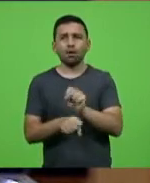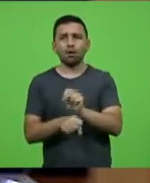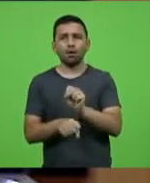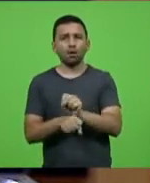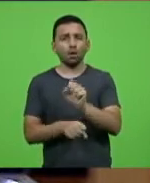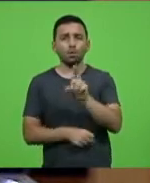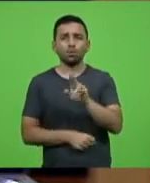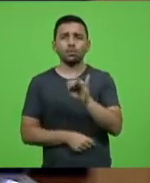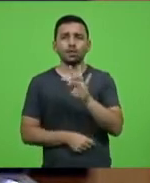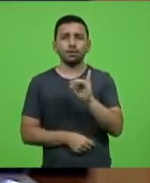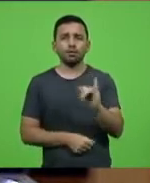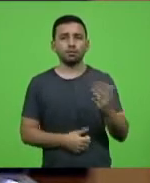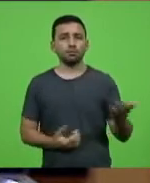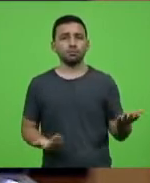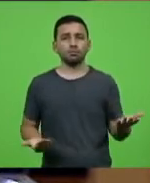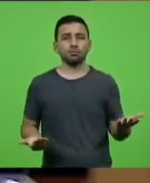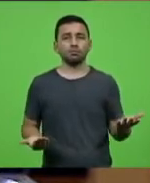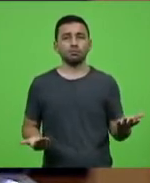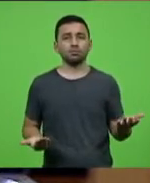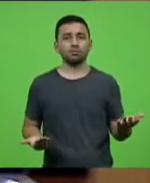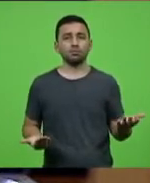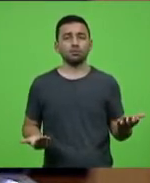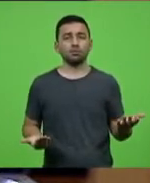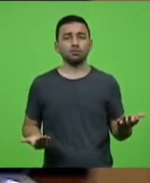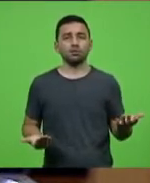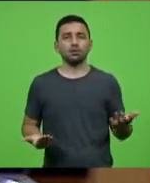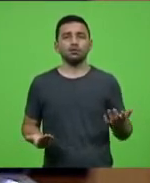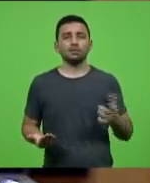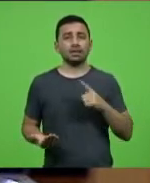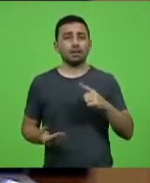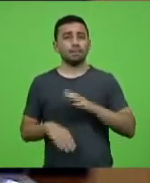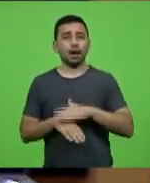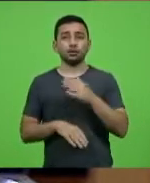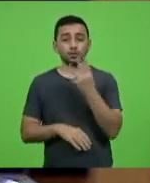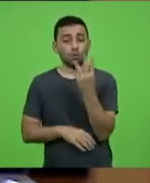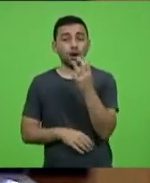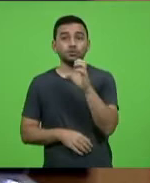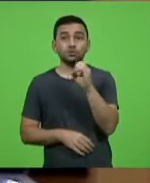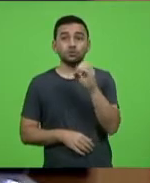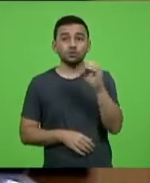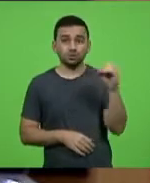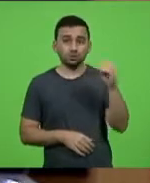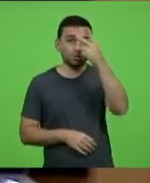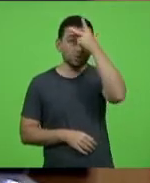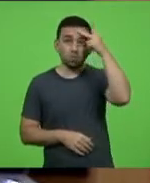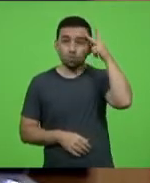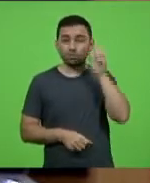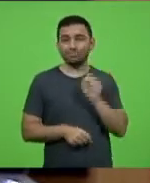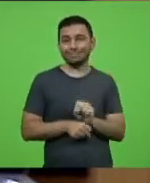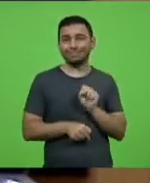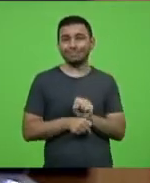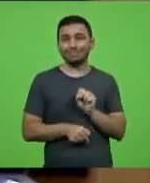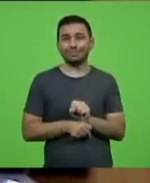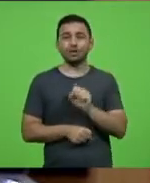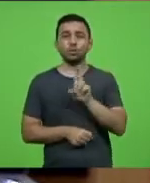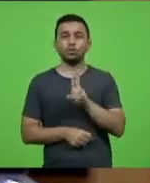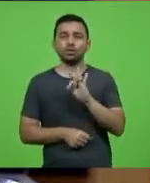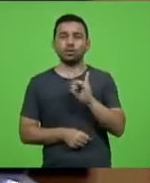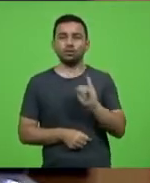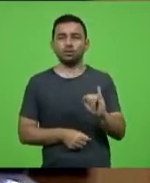Nós estamos com mais de 400 catarinenses esperando um leito de UTI.